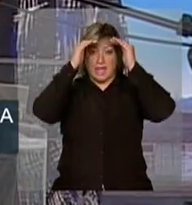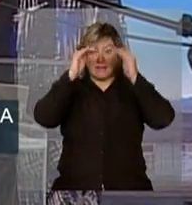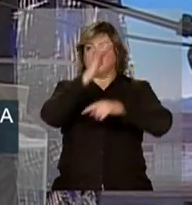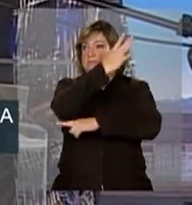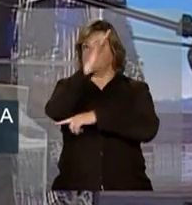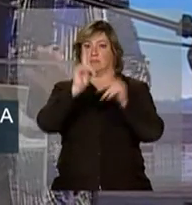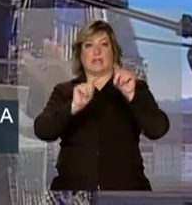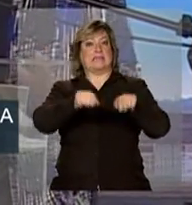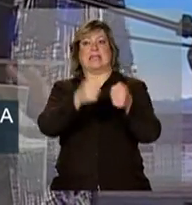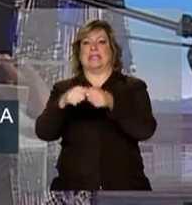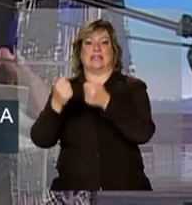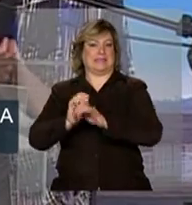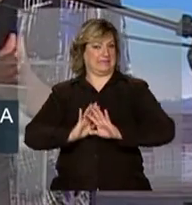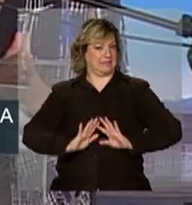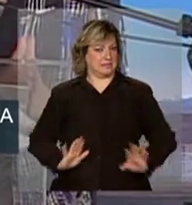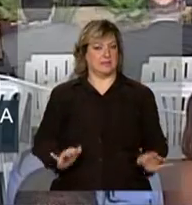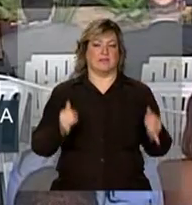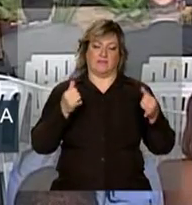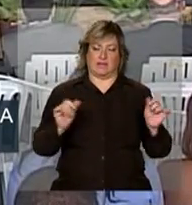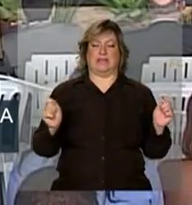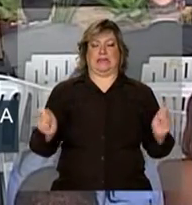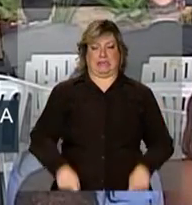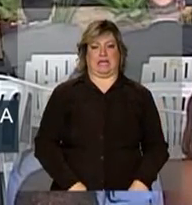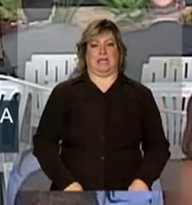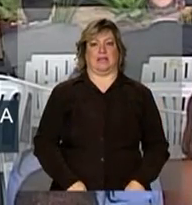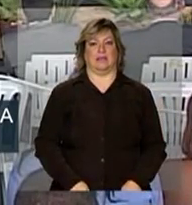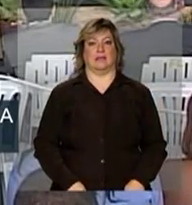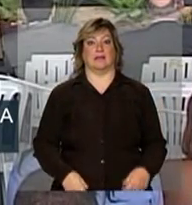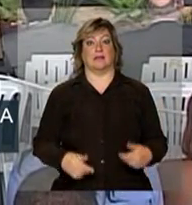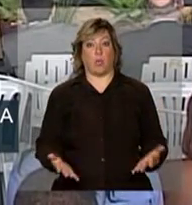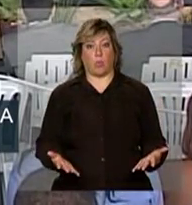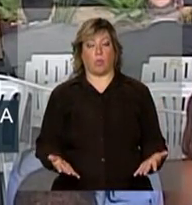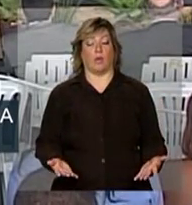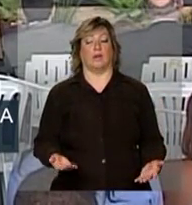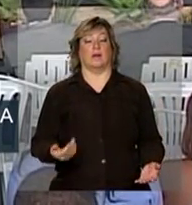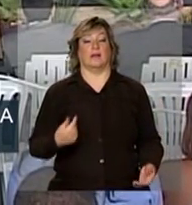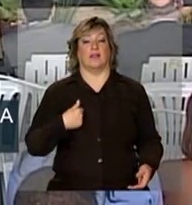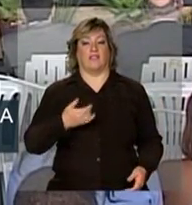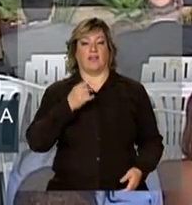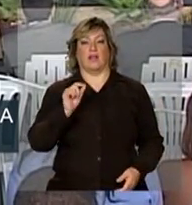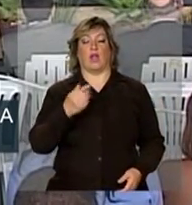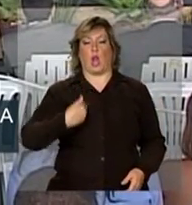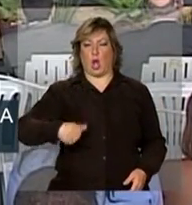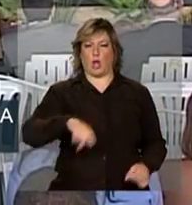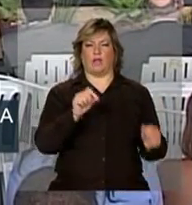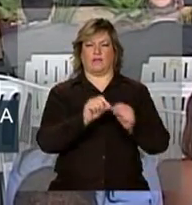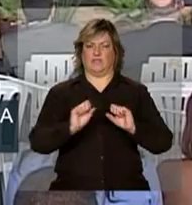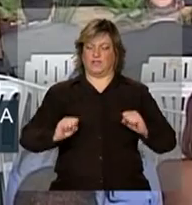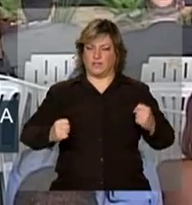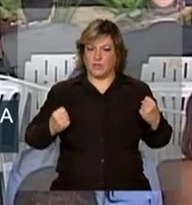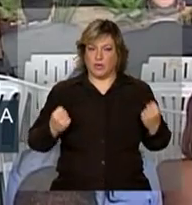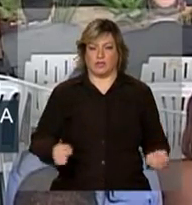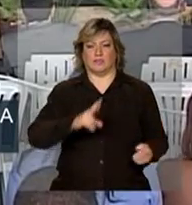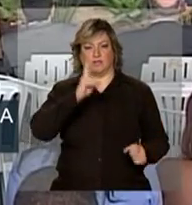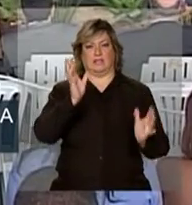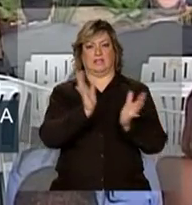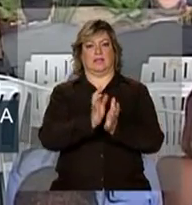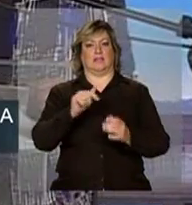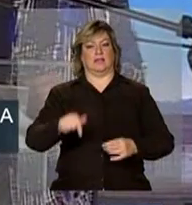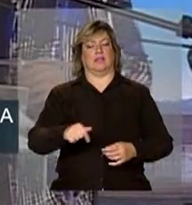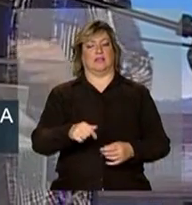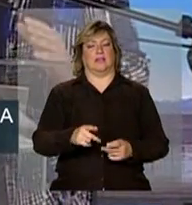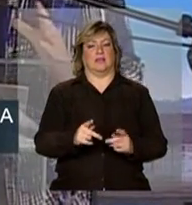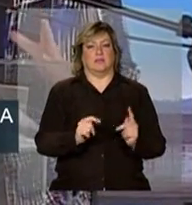ambiente. Quero dizer que nós fizemos um grande esforço para estabilizar o setor elétrico no